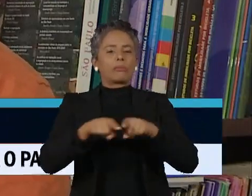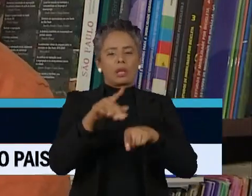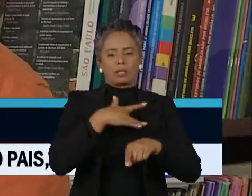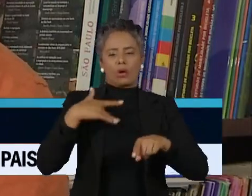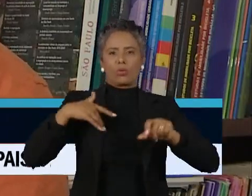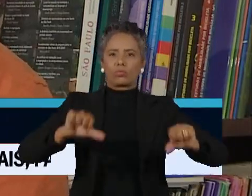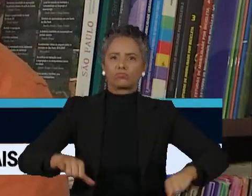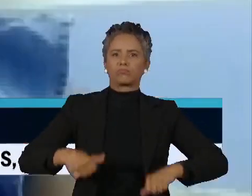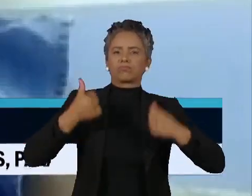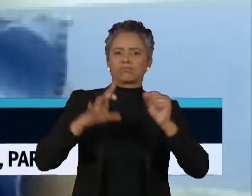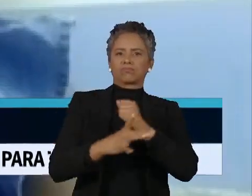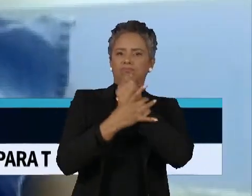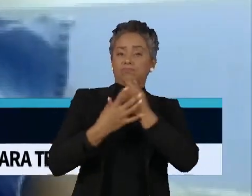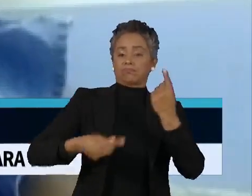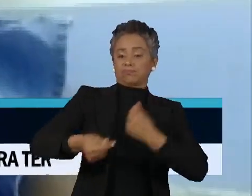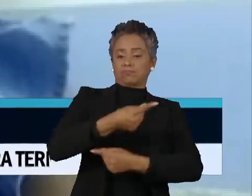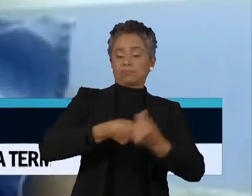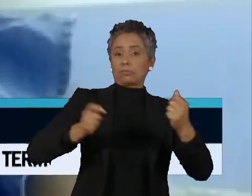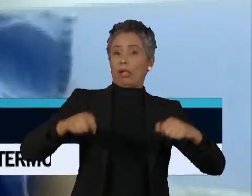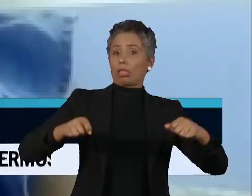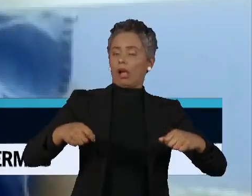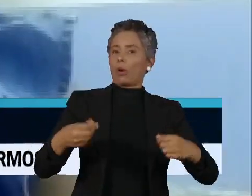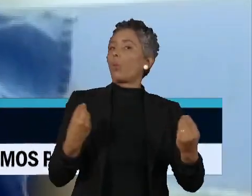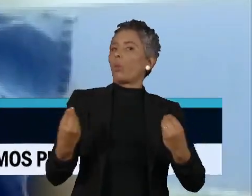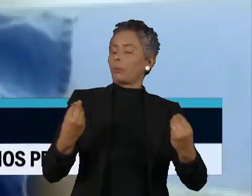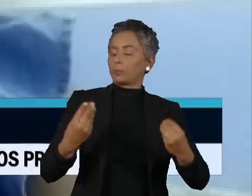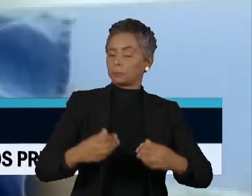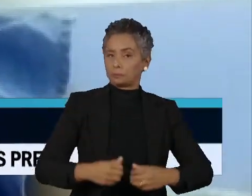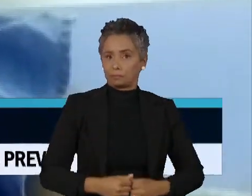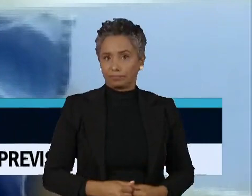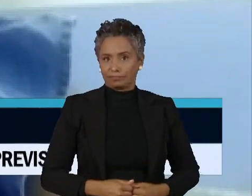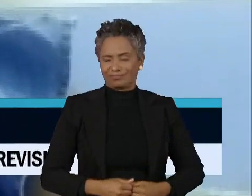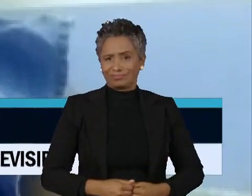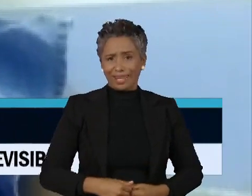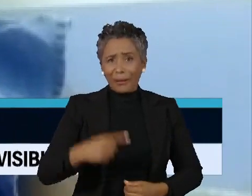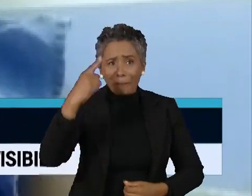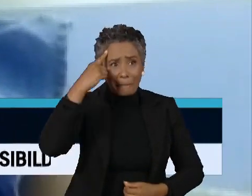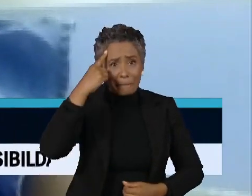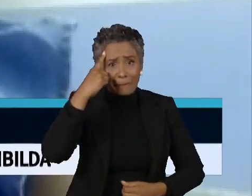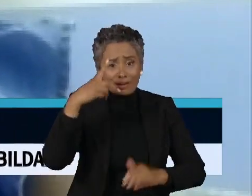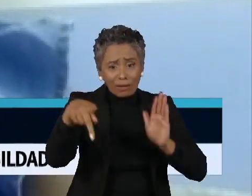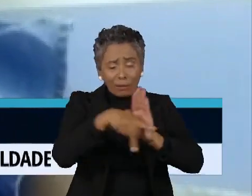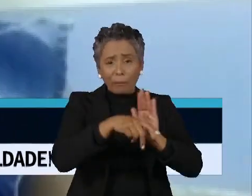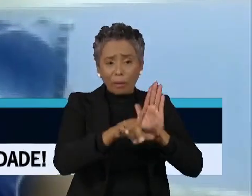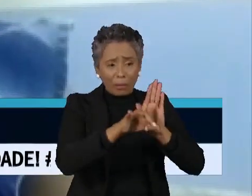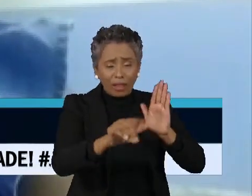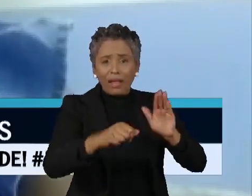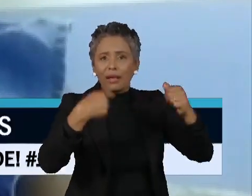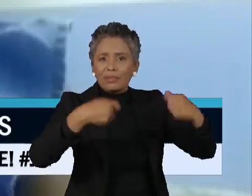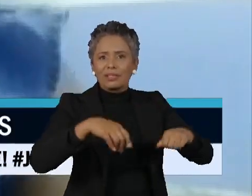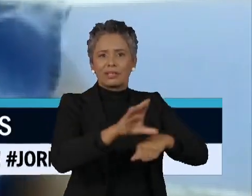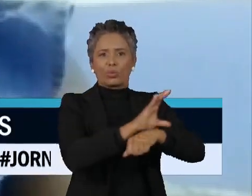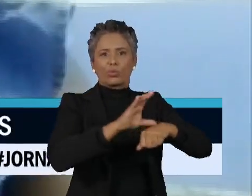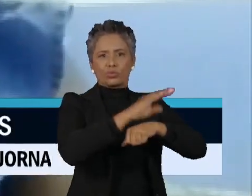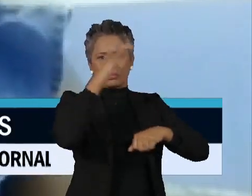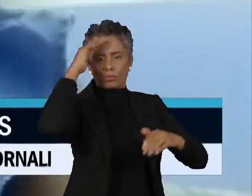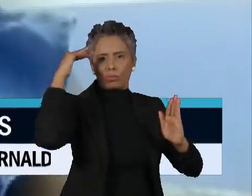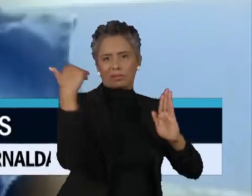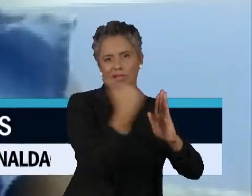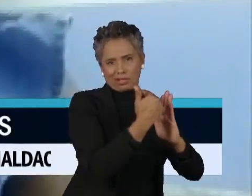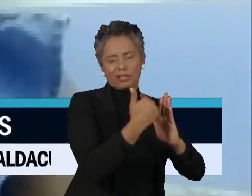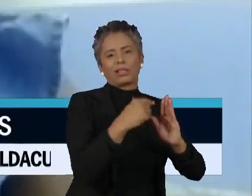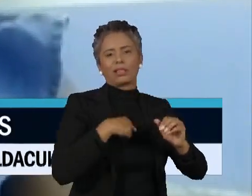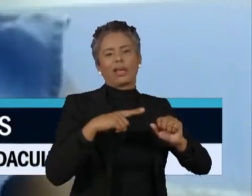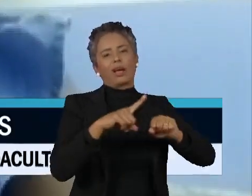e segurança financeira. O precisa ser mirado é a própria legislação, cumprir a Constituição brasileira. Lá no artigo